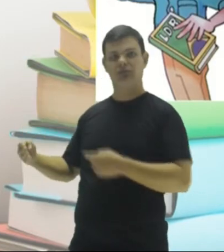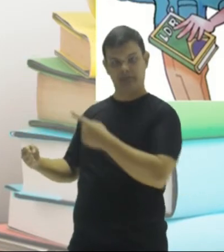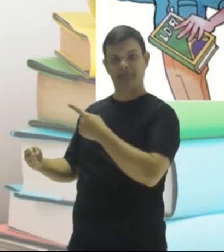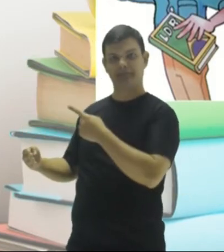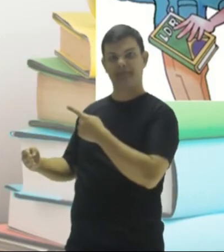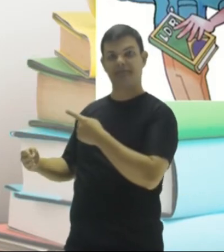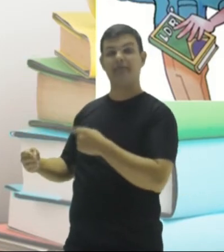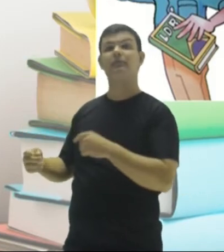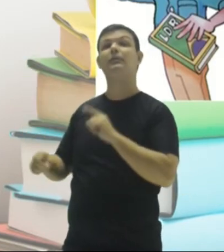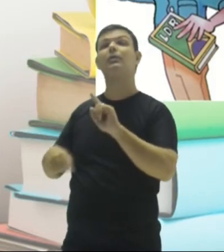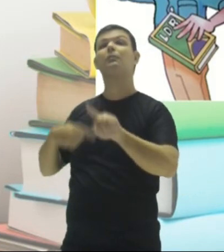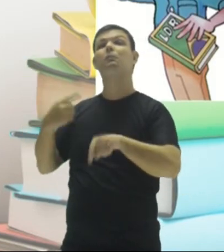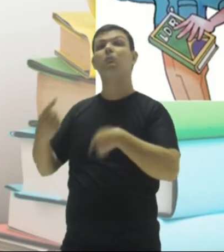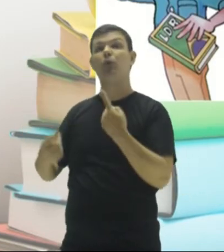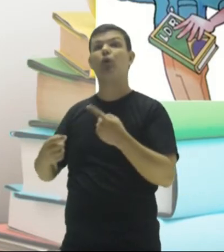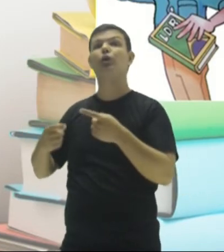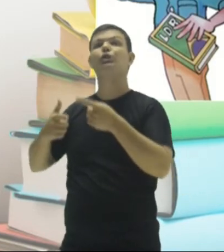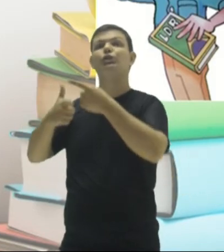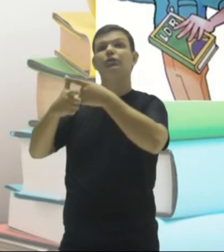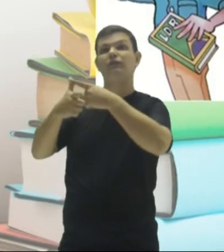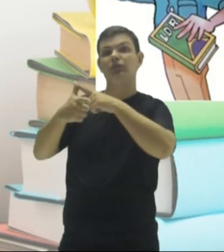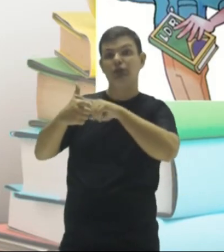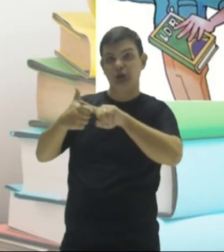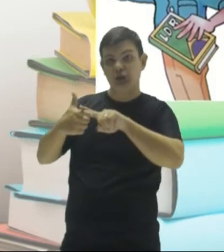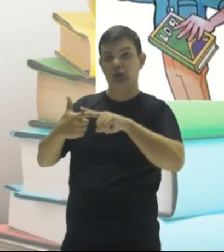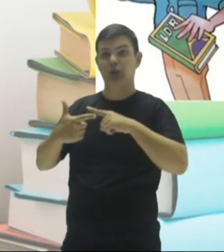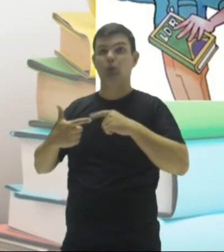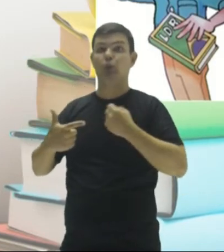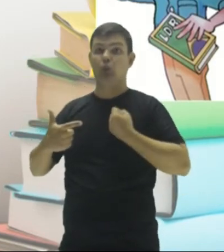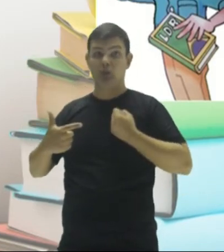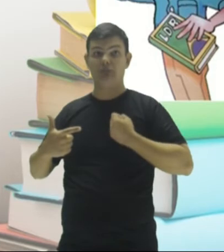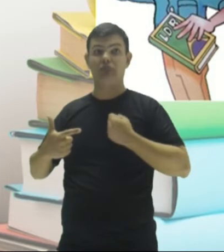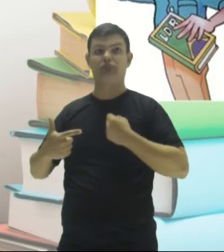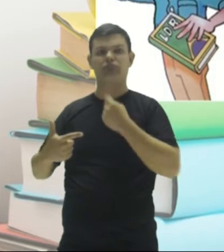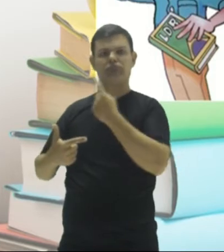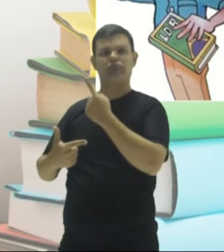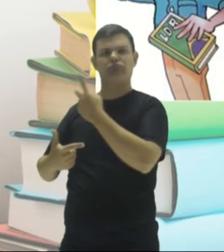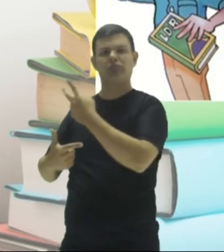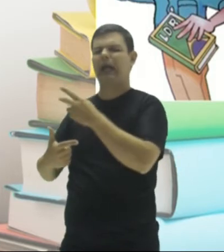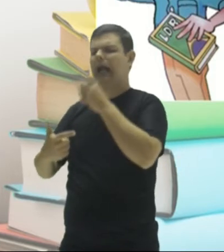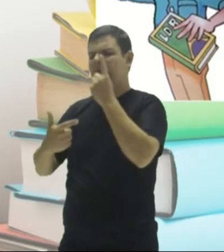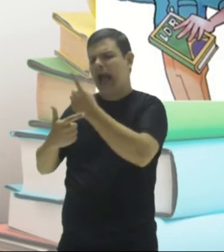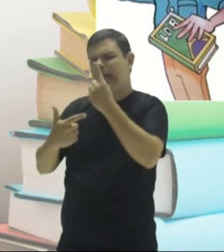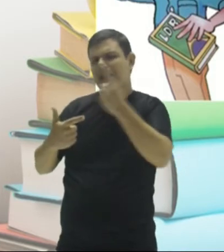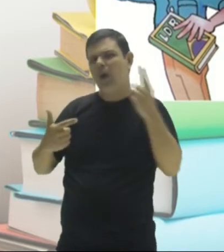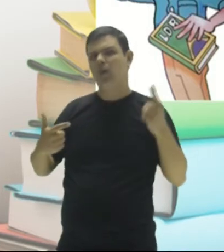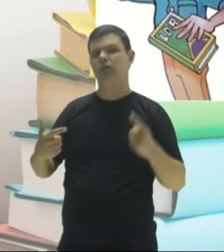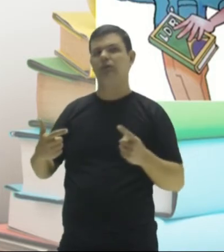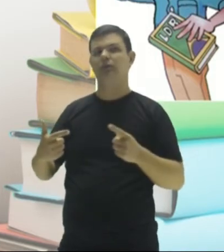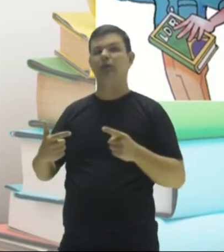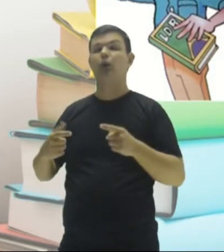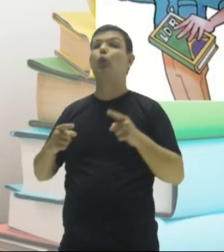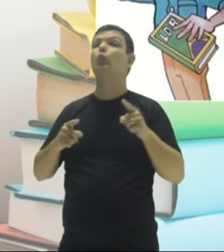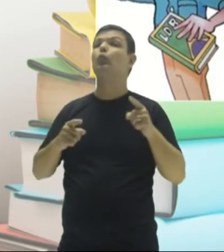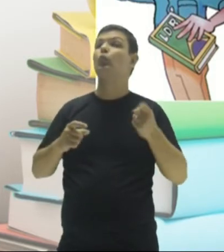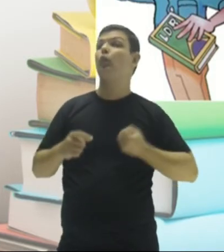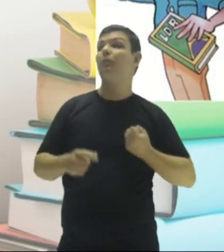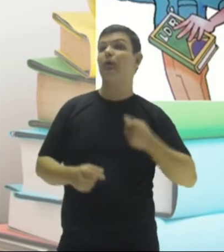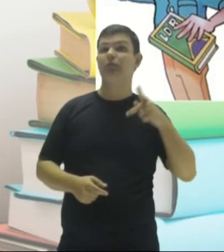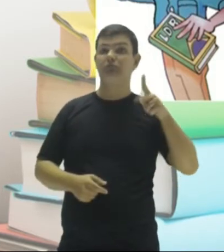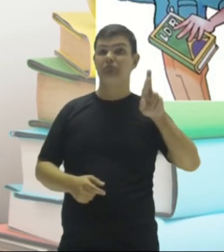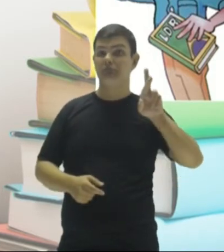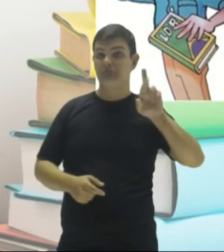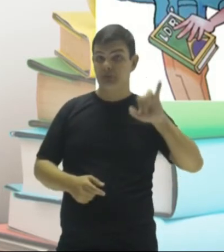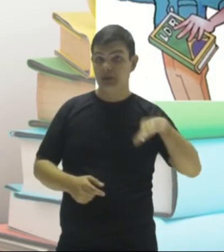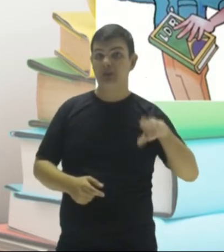Depois, eu vou dividir os números dados, que são esses aqui, um por um, pelos números primos. E